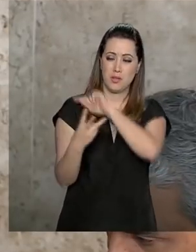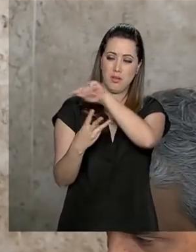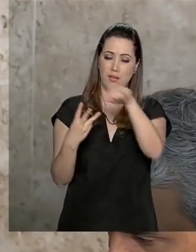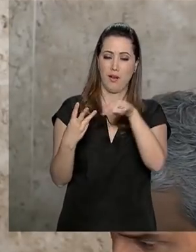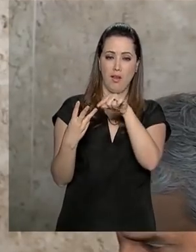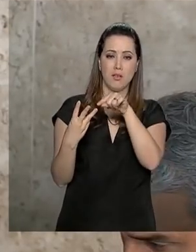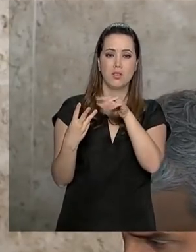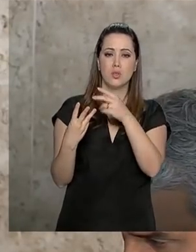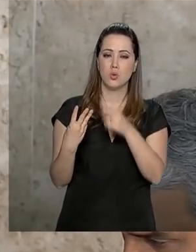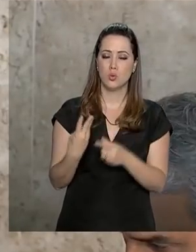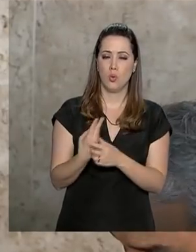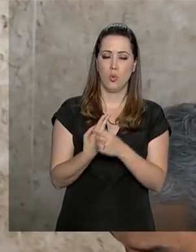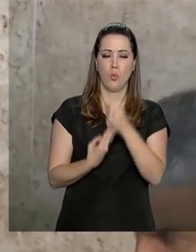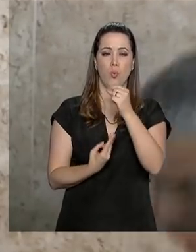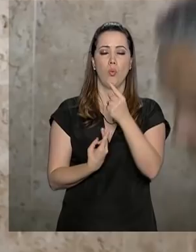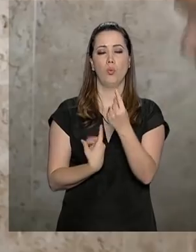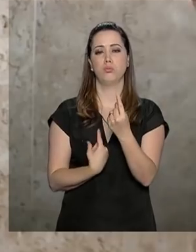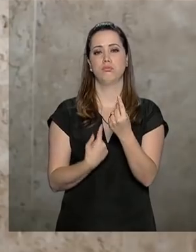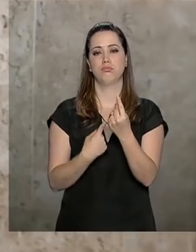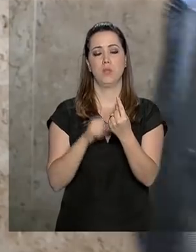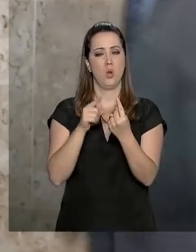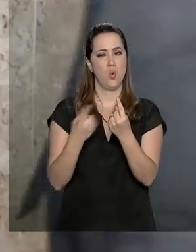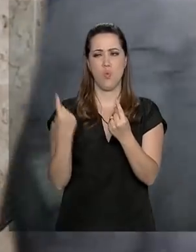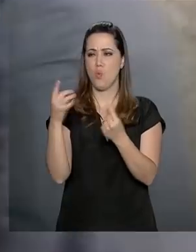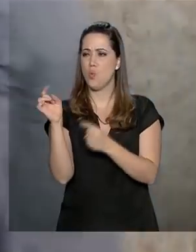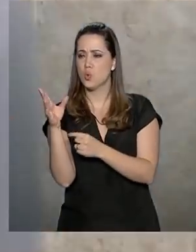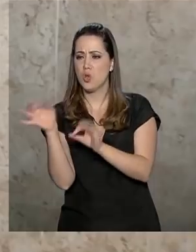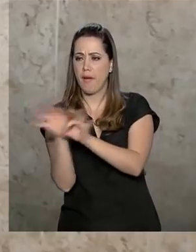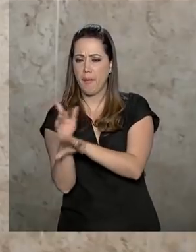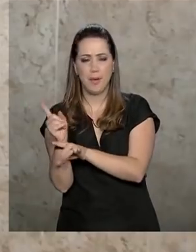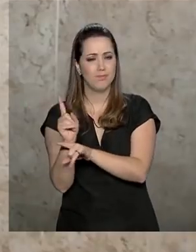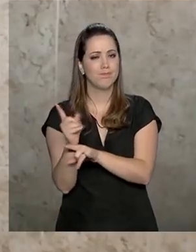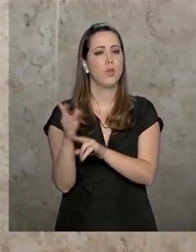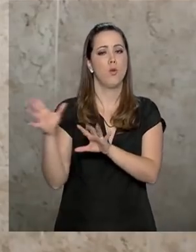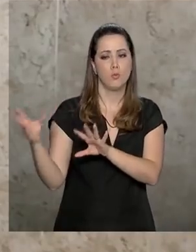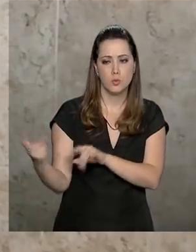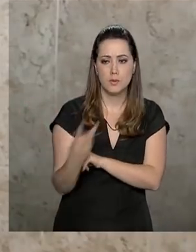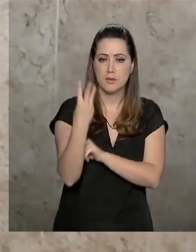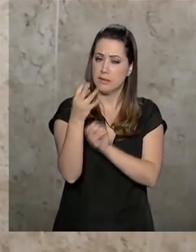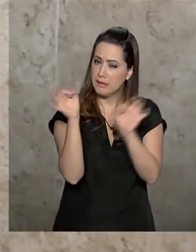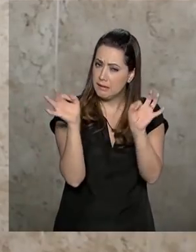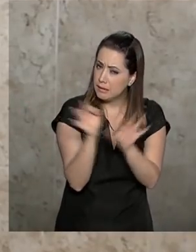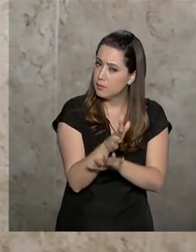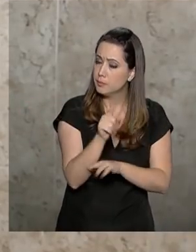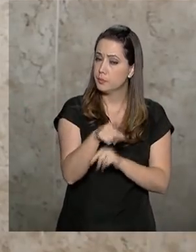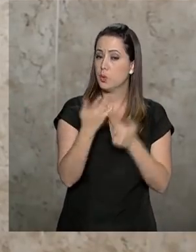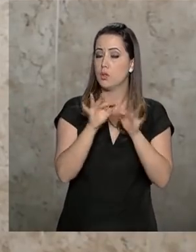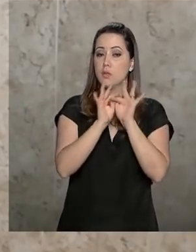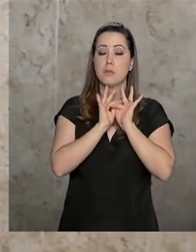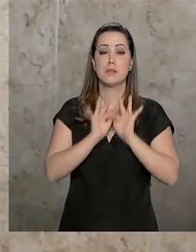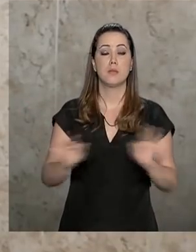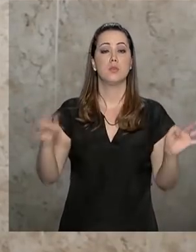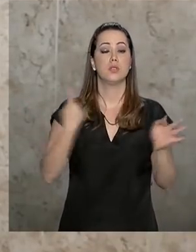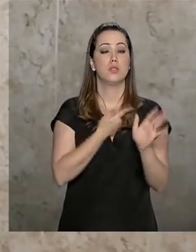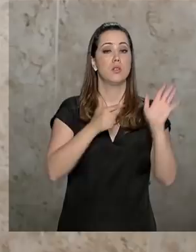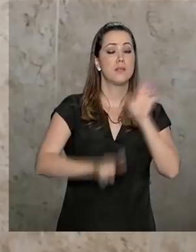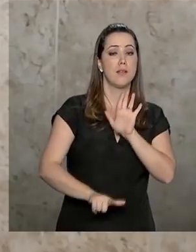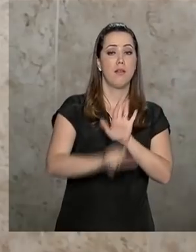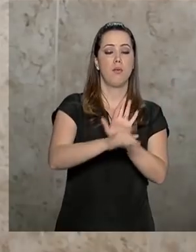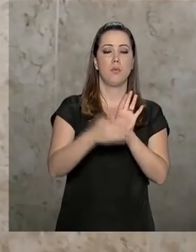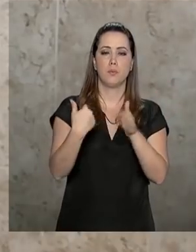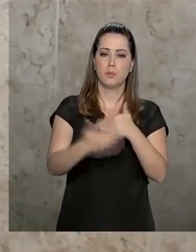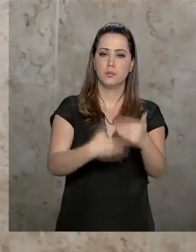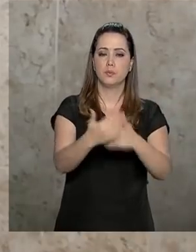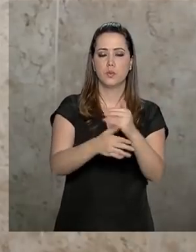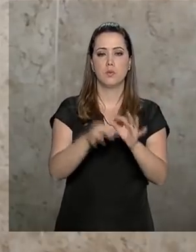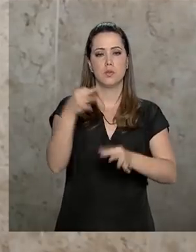adianta enfrentar um sem nós enfrentarmos os demais. Estamos destravando a nossa legislação processual para nós termos